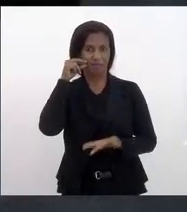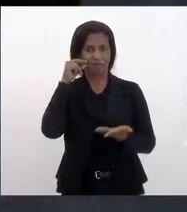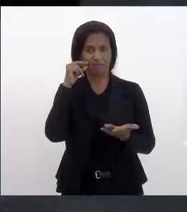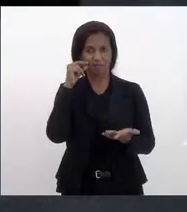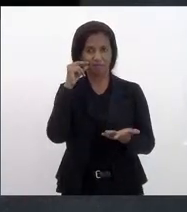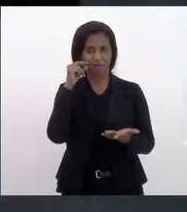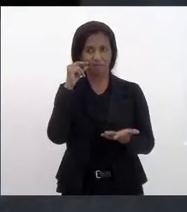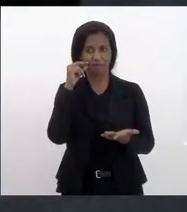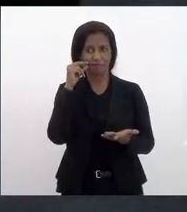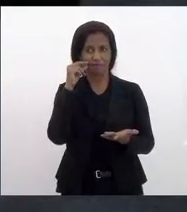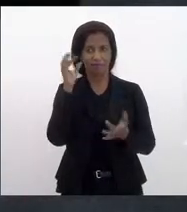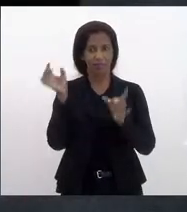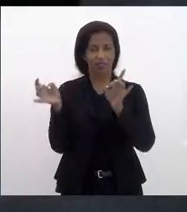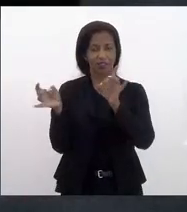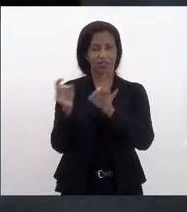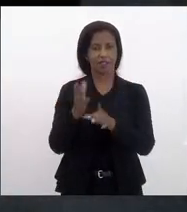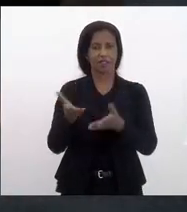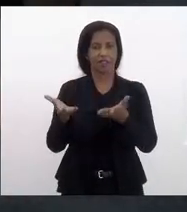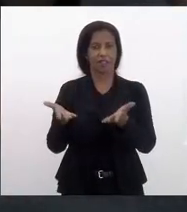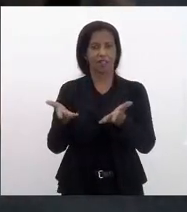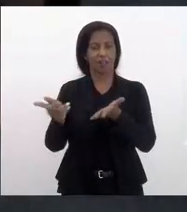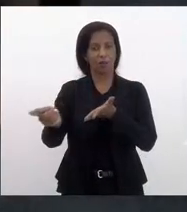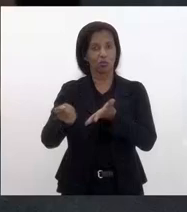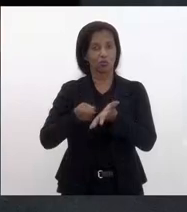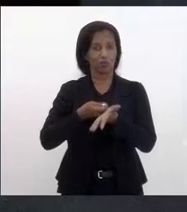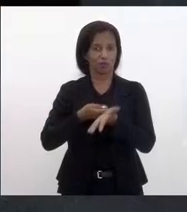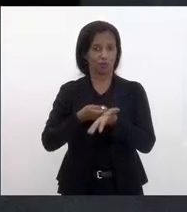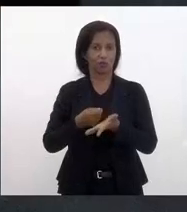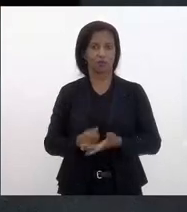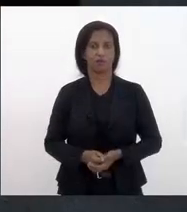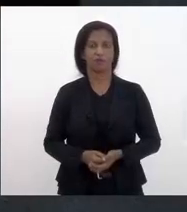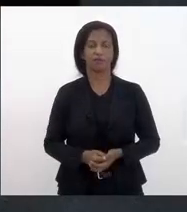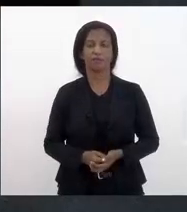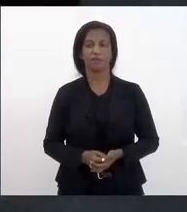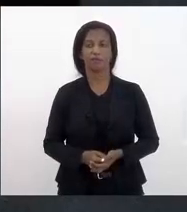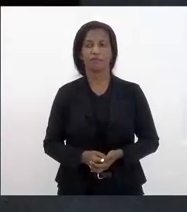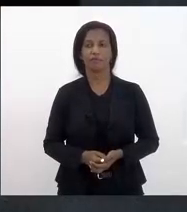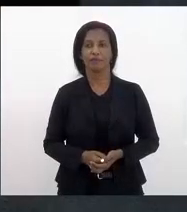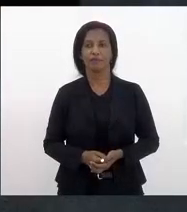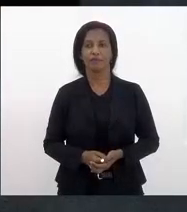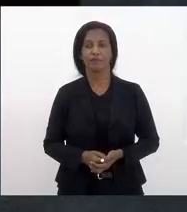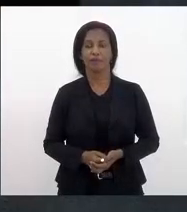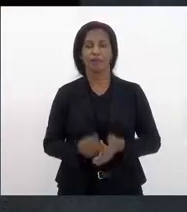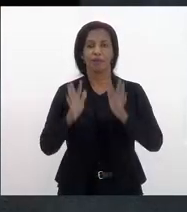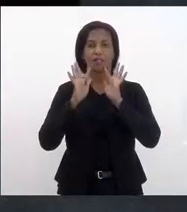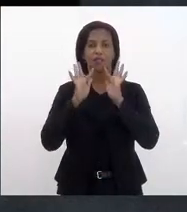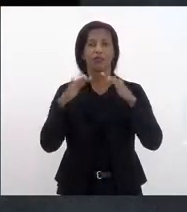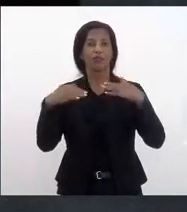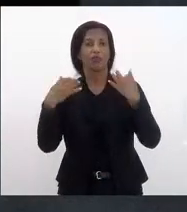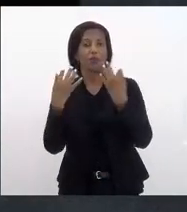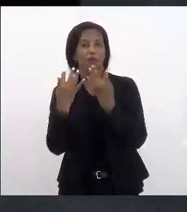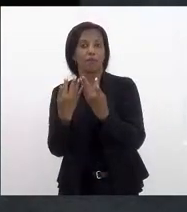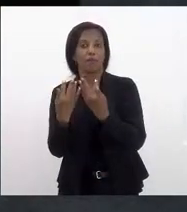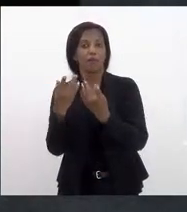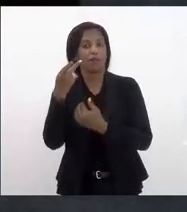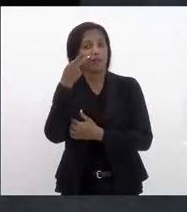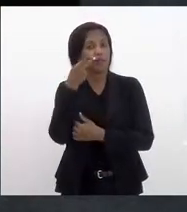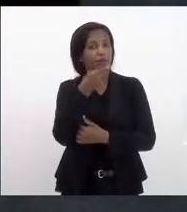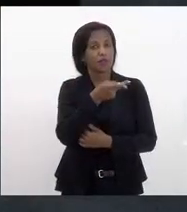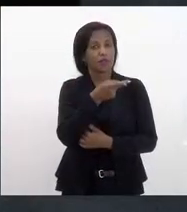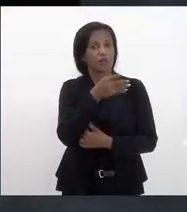que dispõe sobre autorização para que os parentes visitem